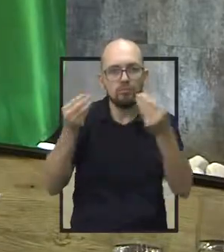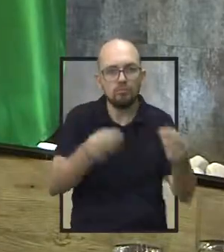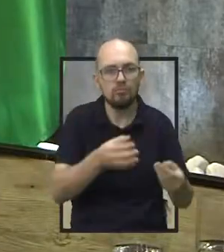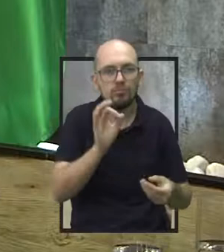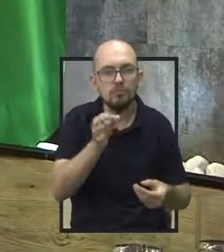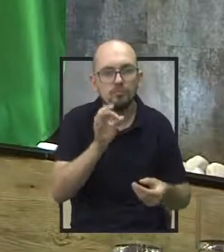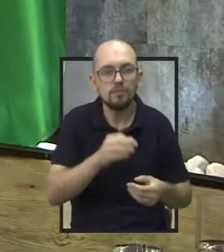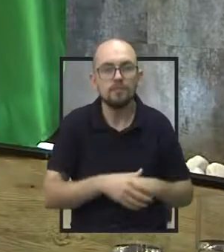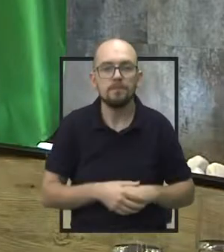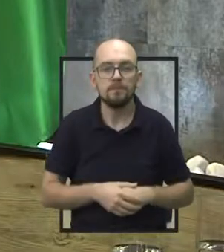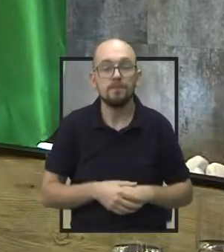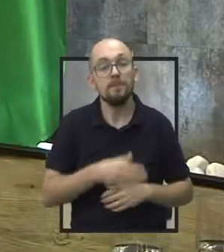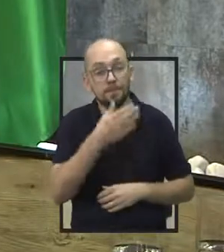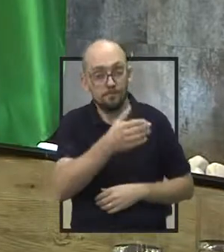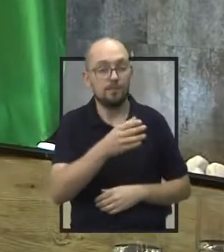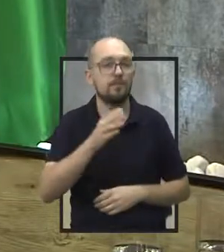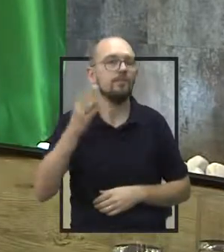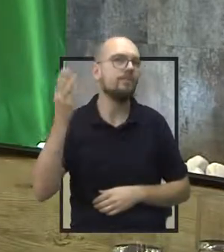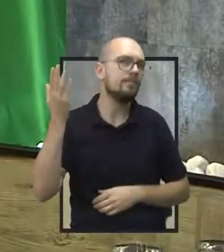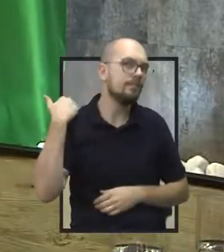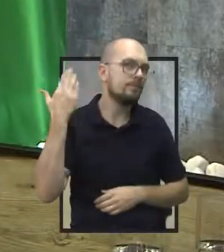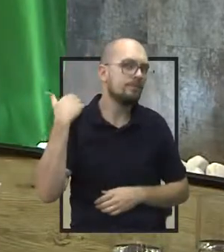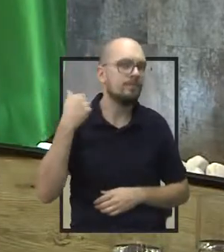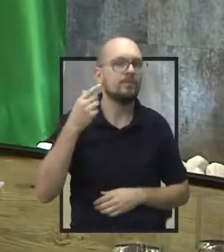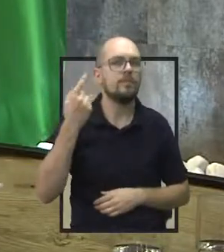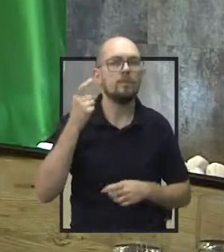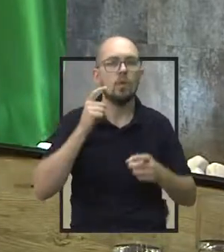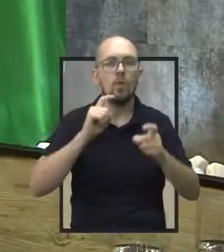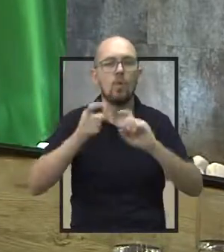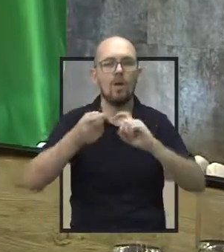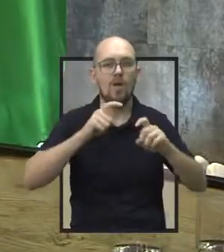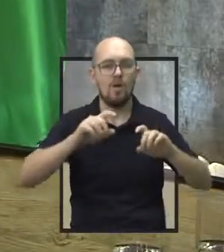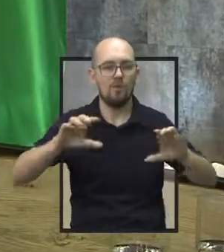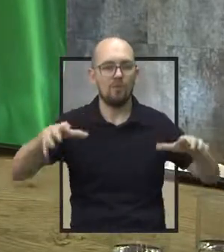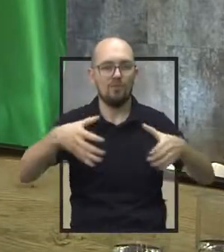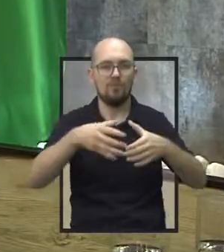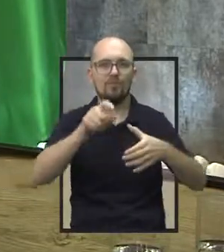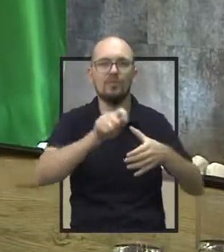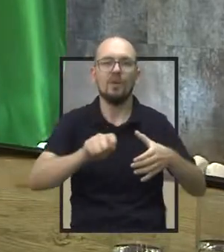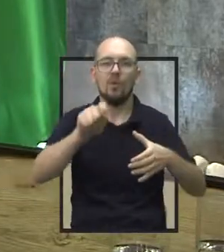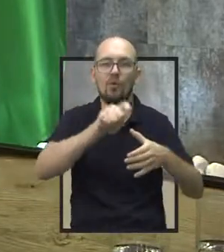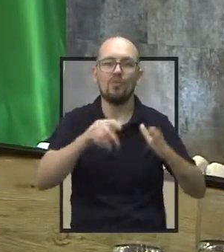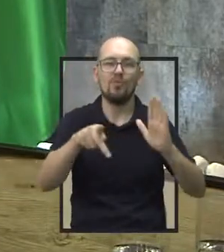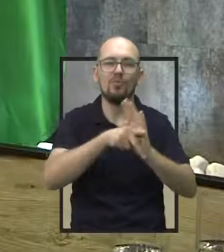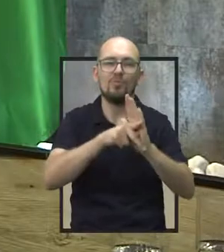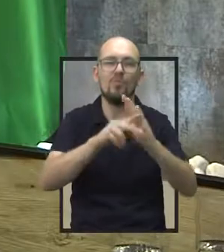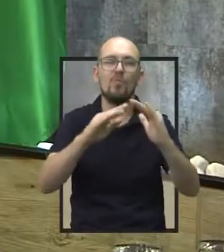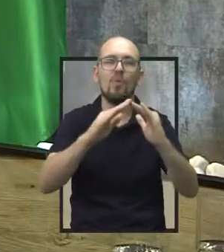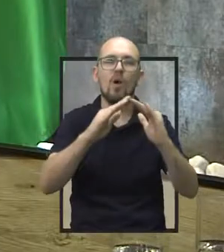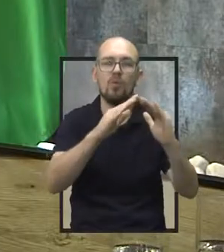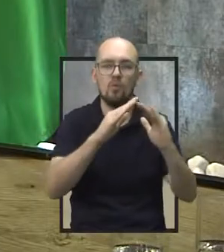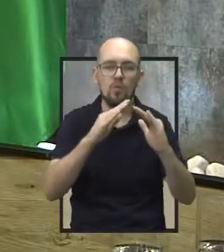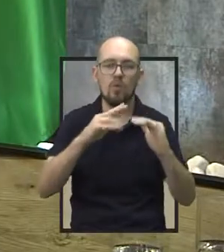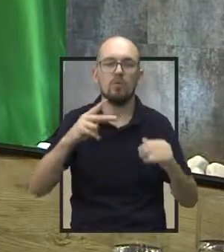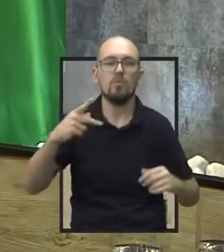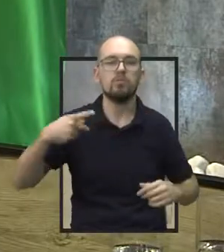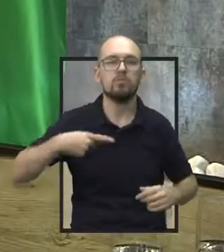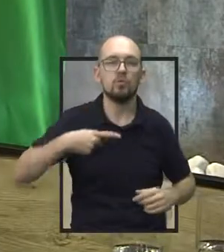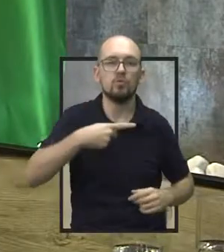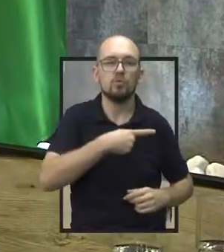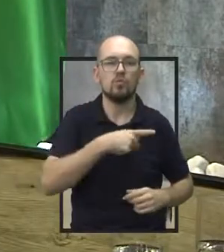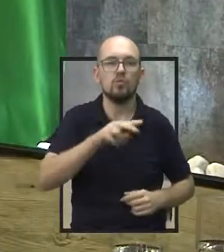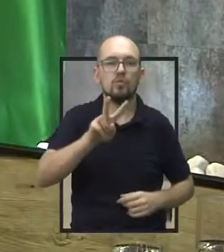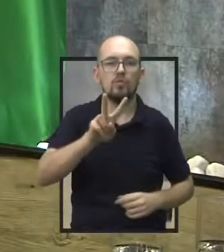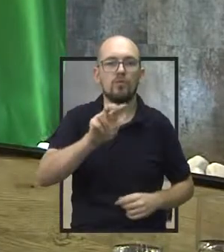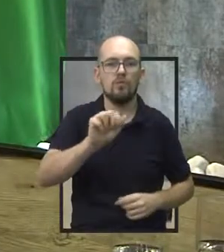como você já colocou, em algumas reuniões da Associação dos Moradores lá do distrito, presidida pelo pastor Wagner e